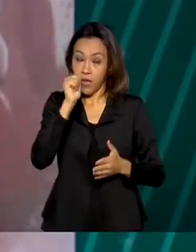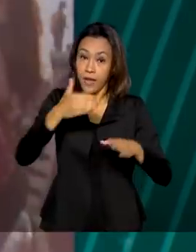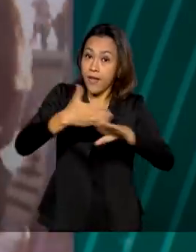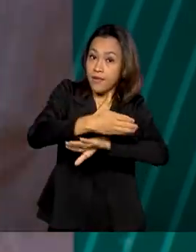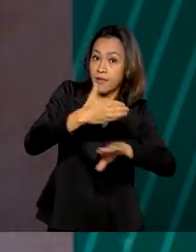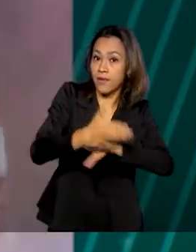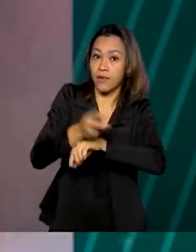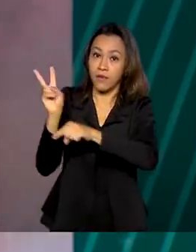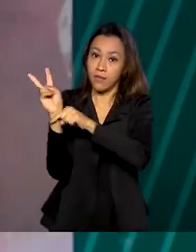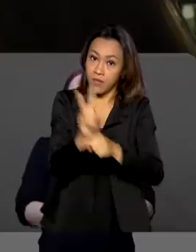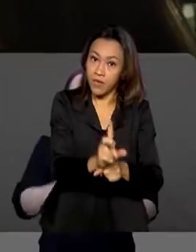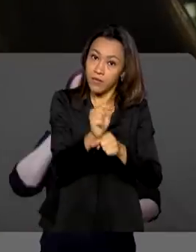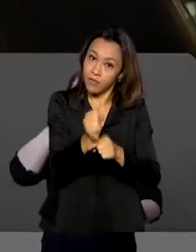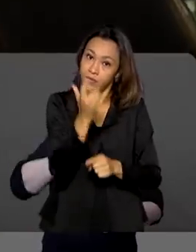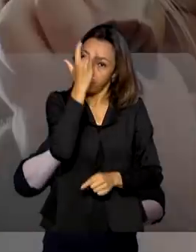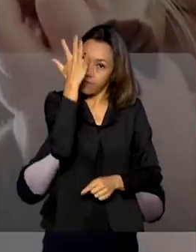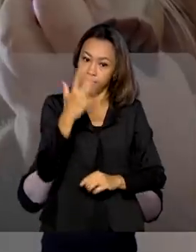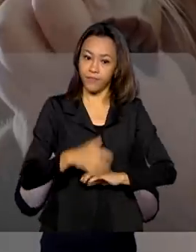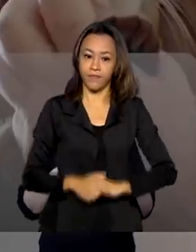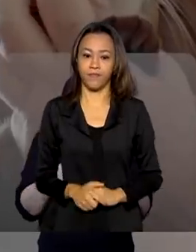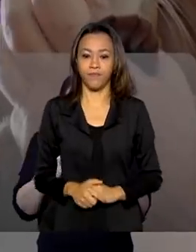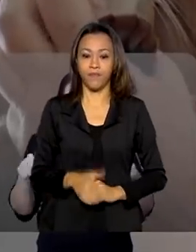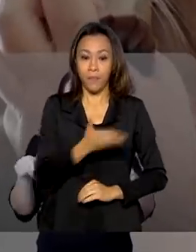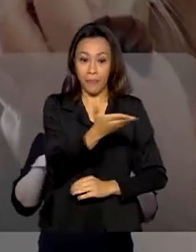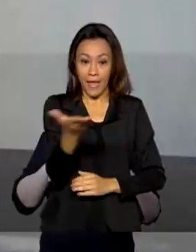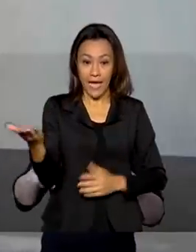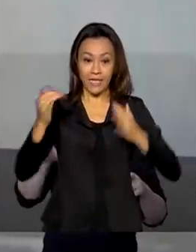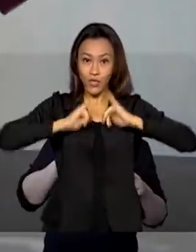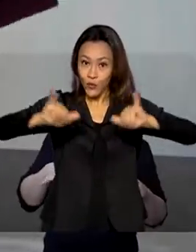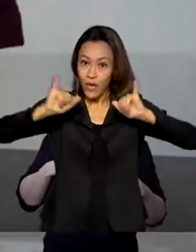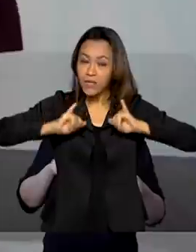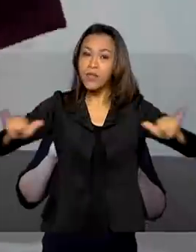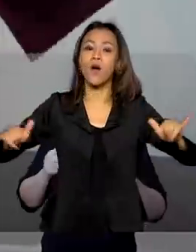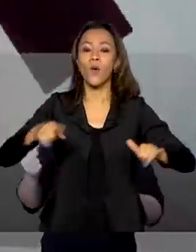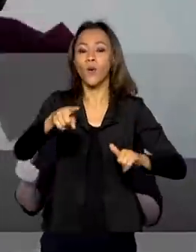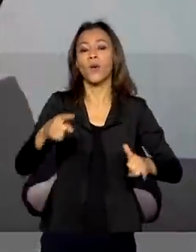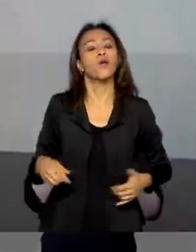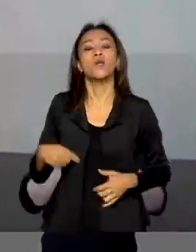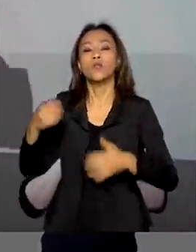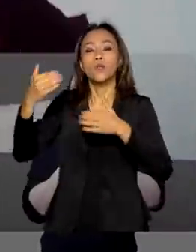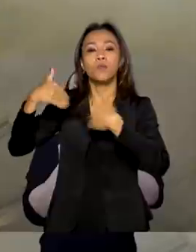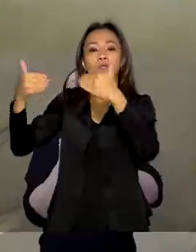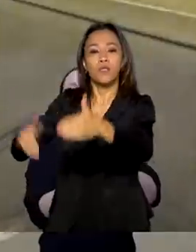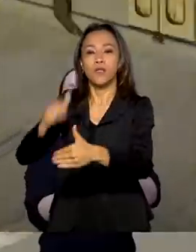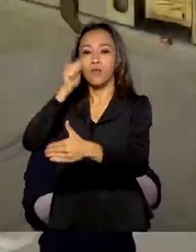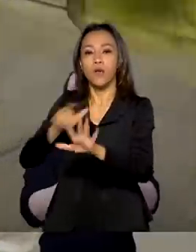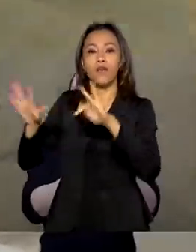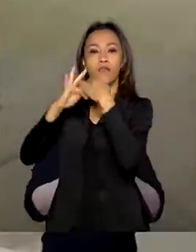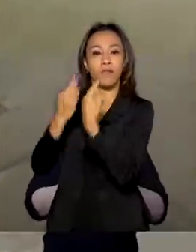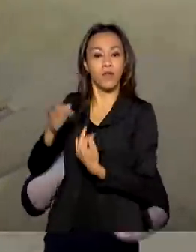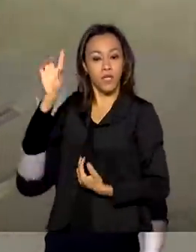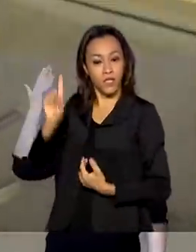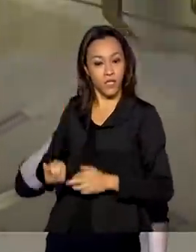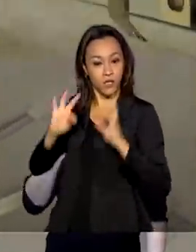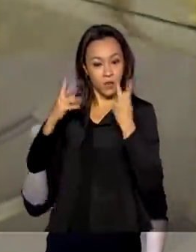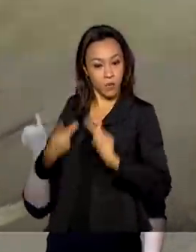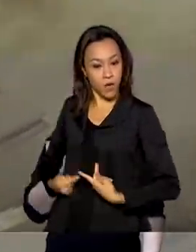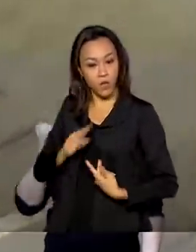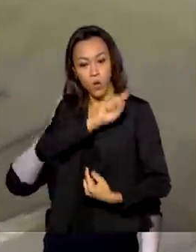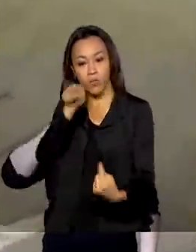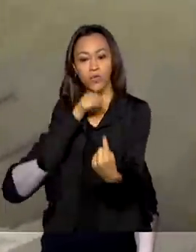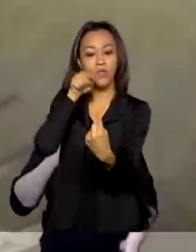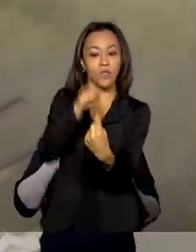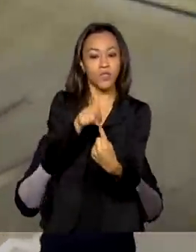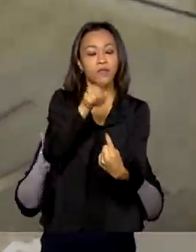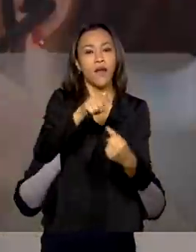facilitado. A campanha deste ano do Ministério da Mulher, Família e Direitos Humanos pretende reforçar